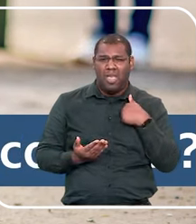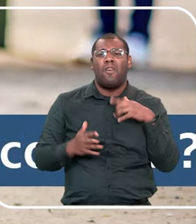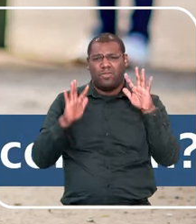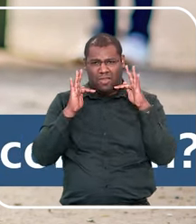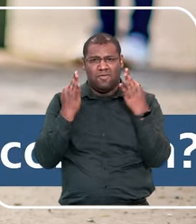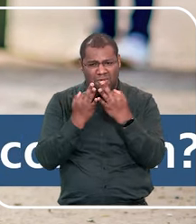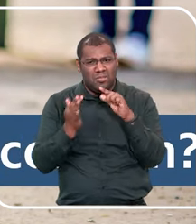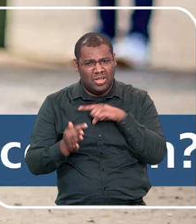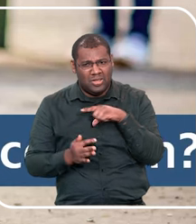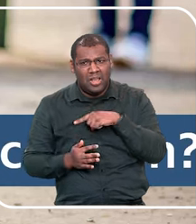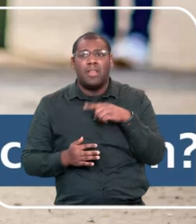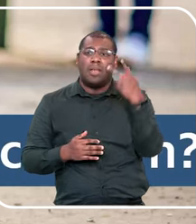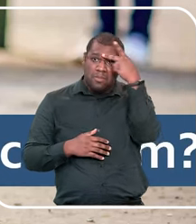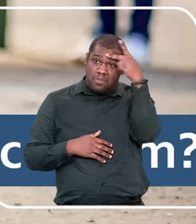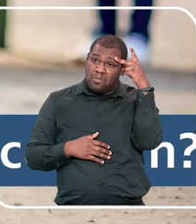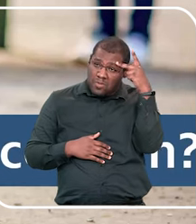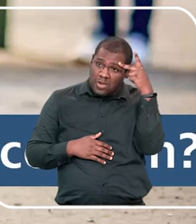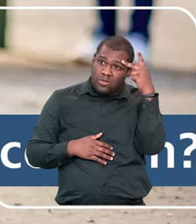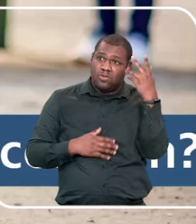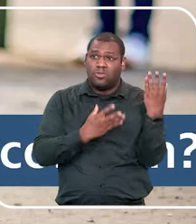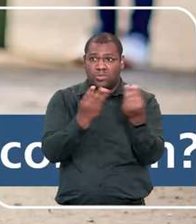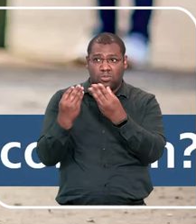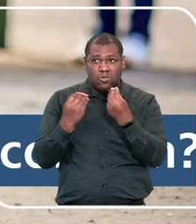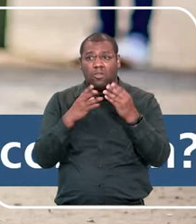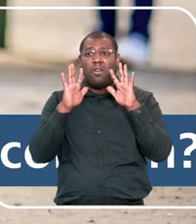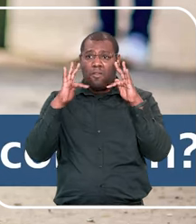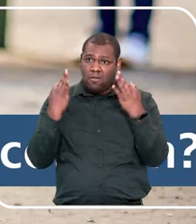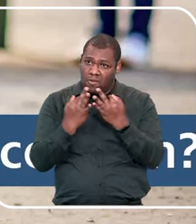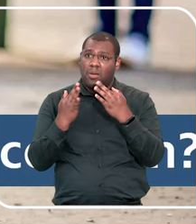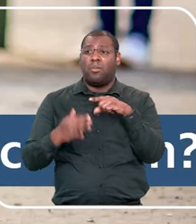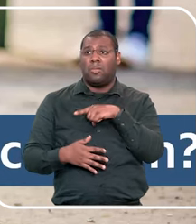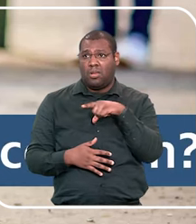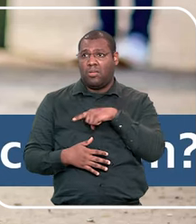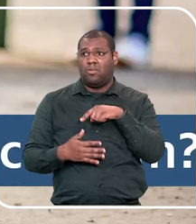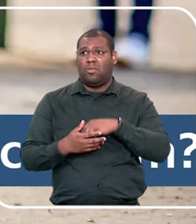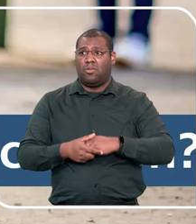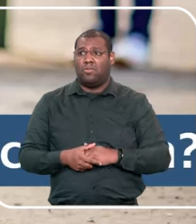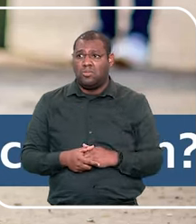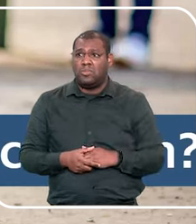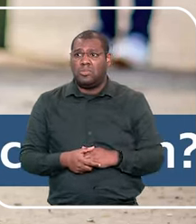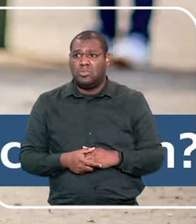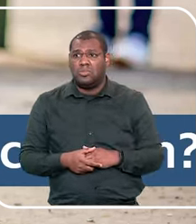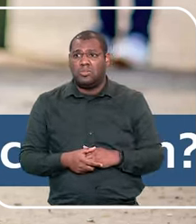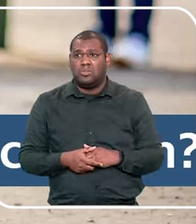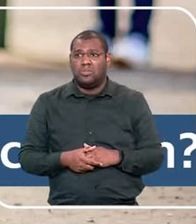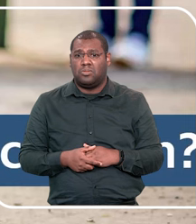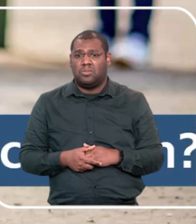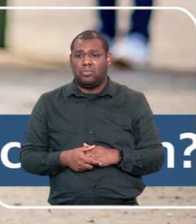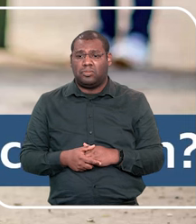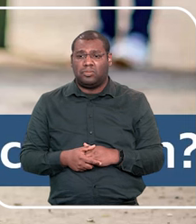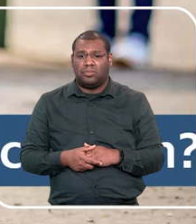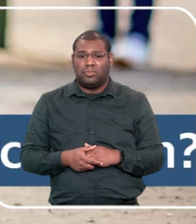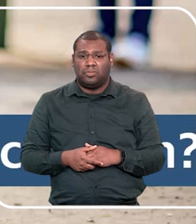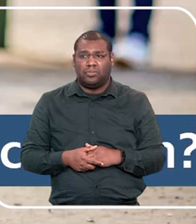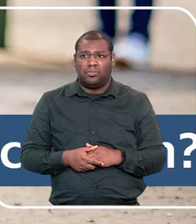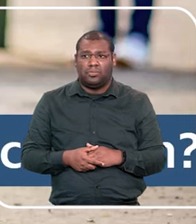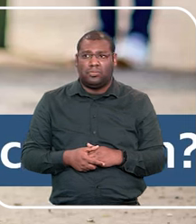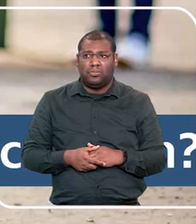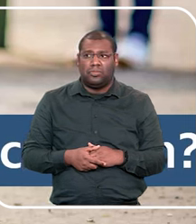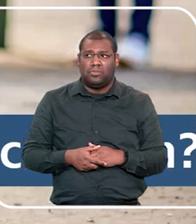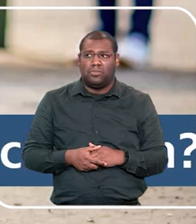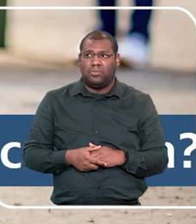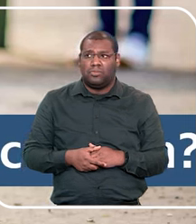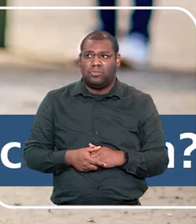muitas pessoas têm, talvez até alguém que esteja nos assistindo aqui agora, até porque é mais comum do que a gente imagina.